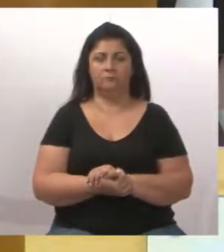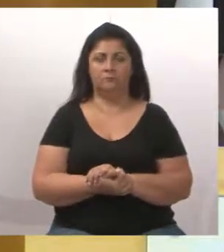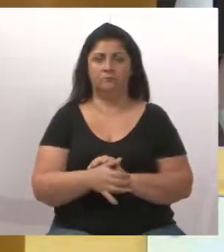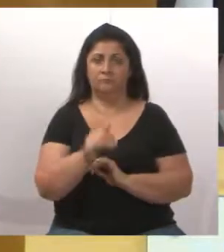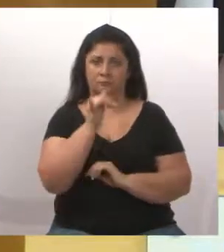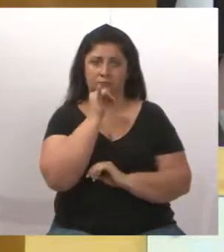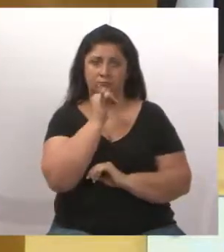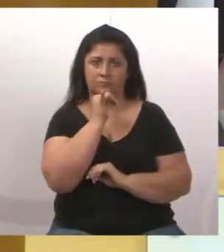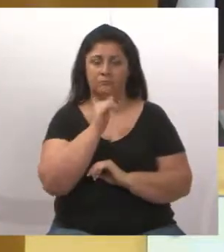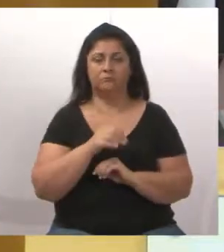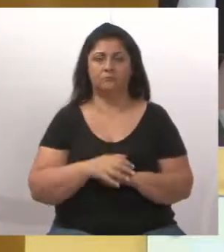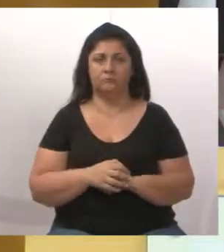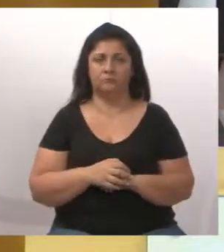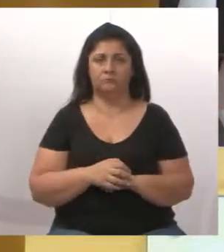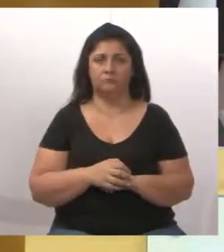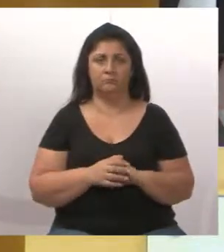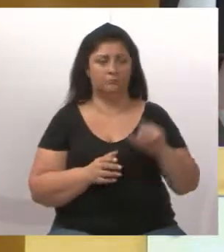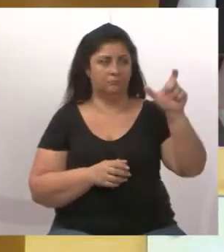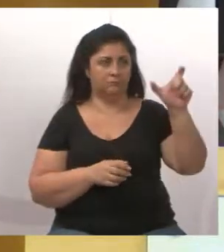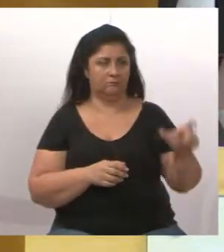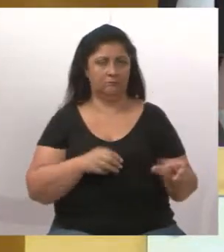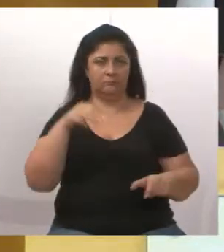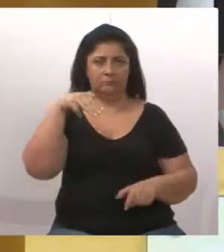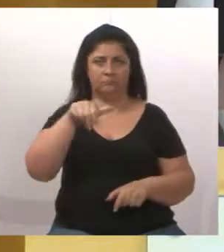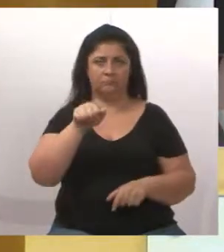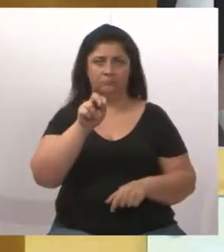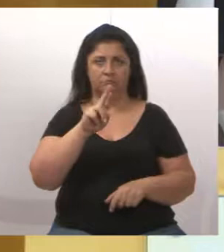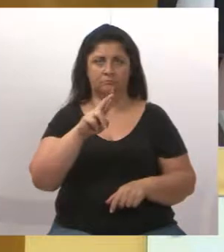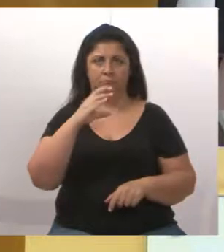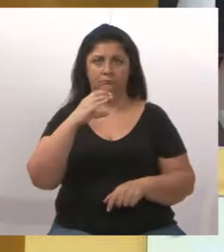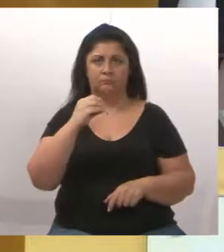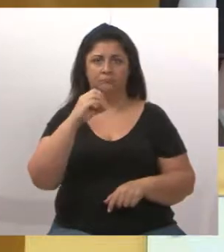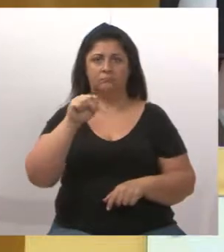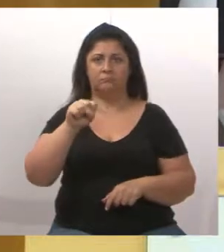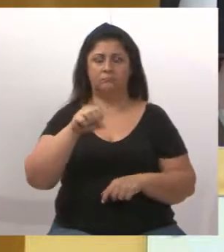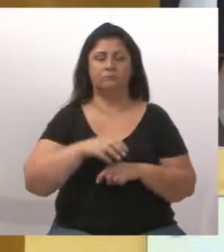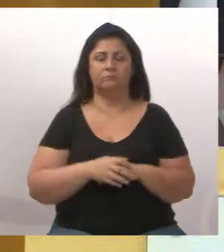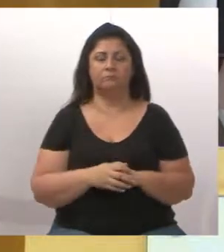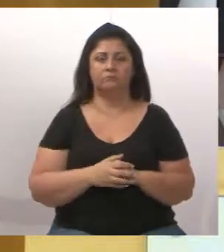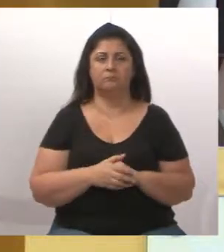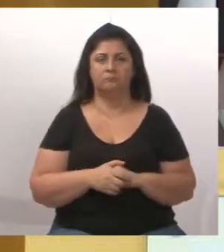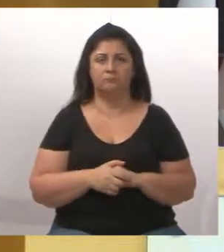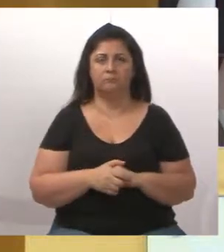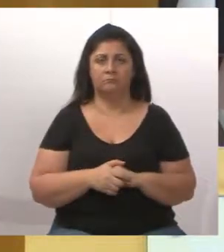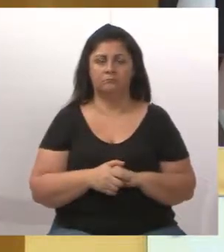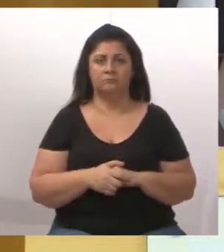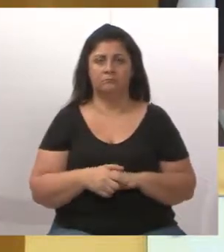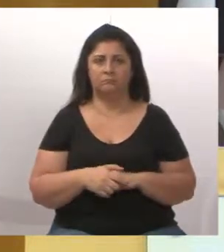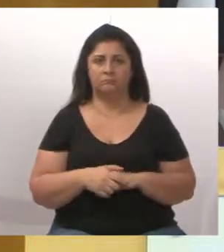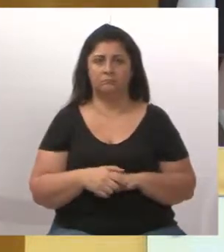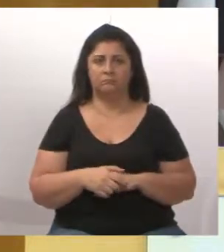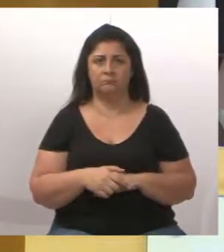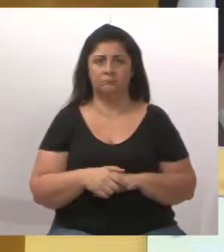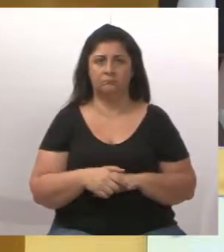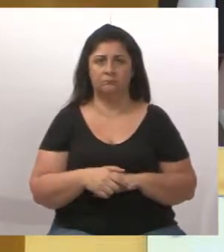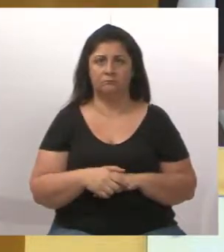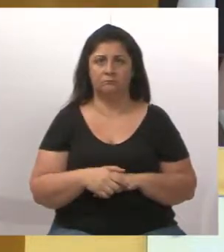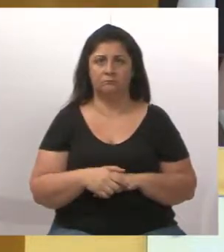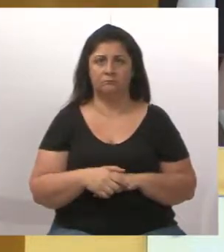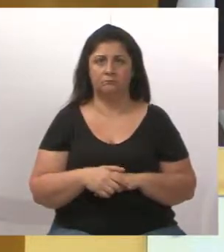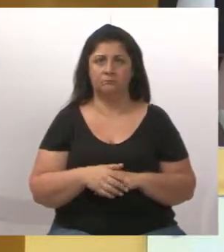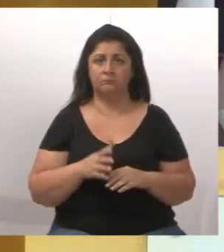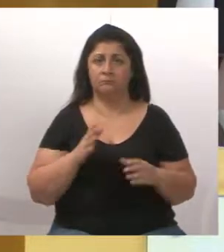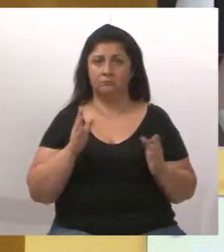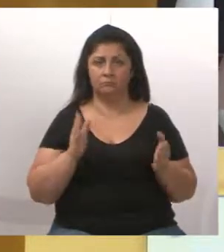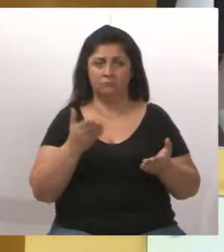aqui, por exemplo, do munícipe, o Marcos Antônio. O Marcos Antônio, se não bastasse ele ser cortado